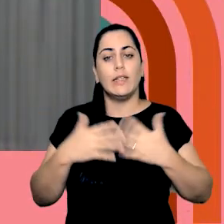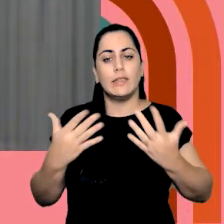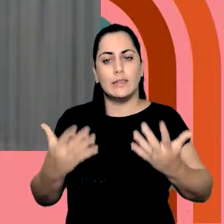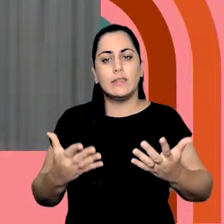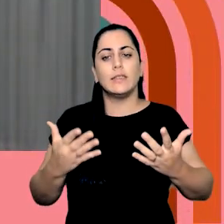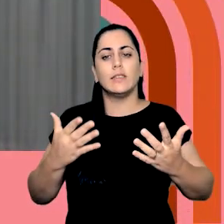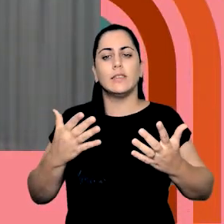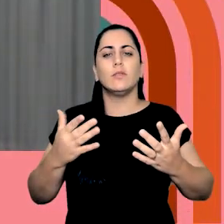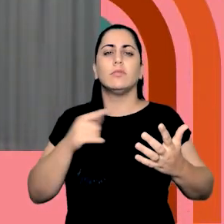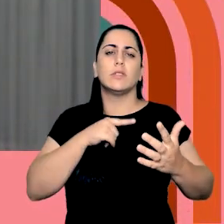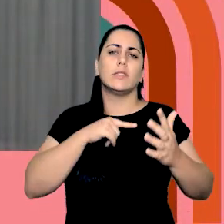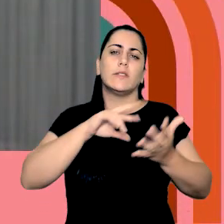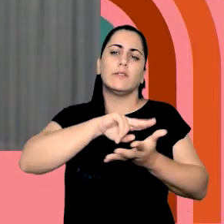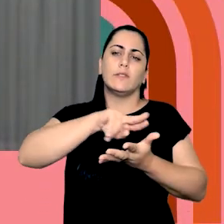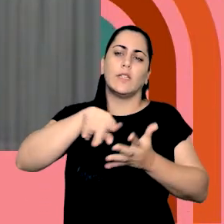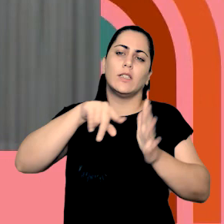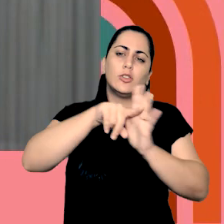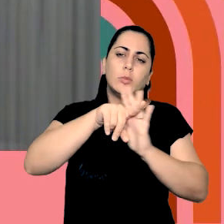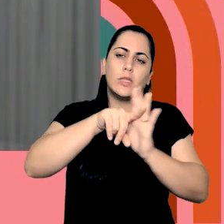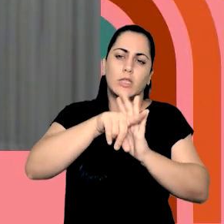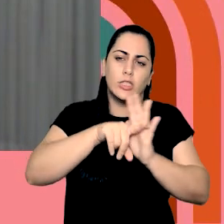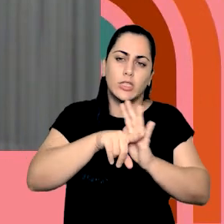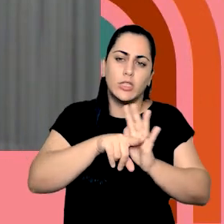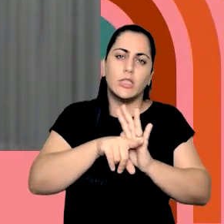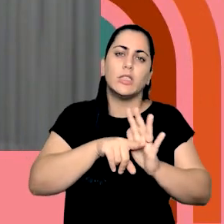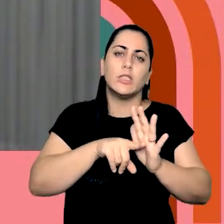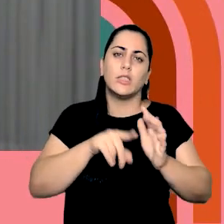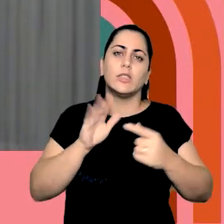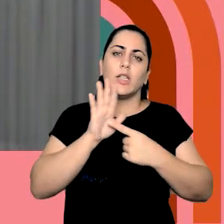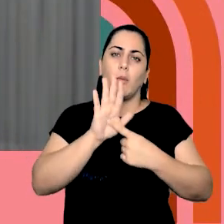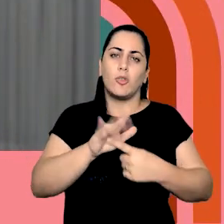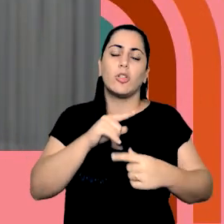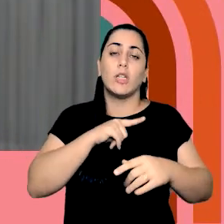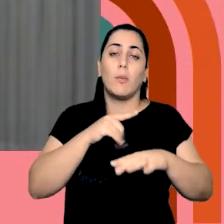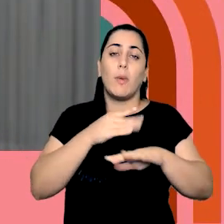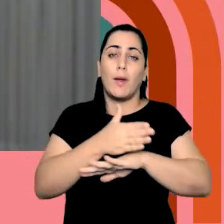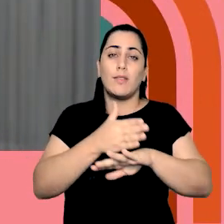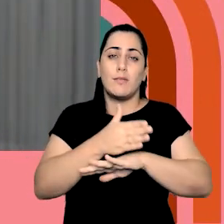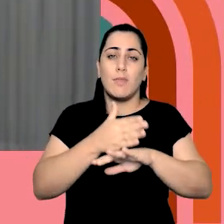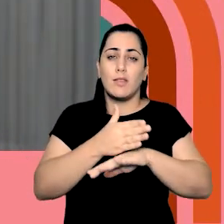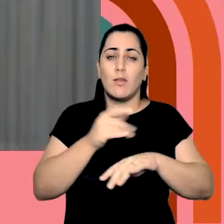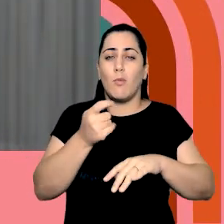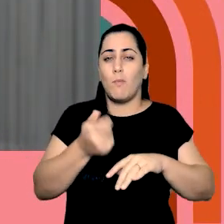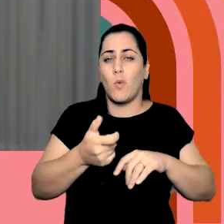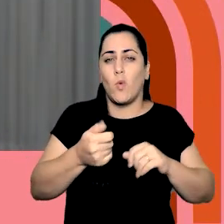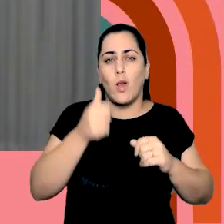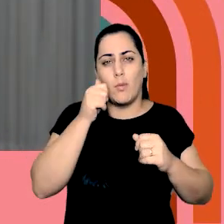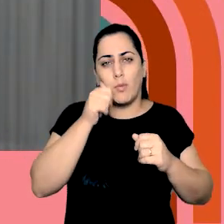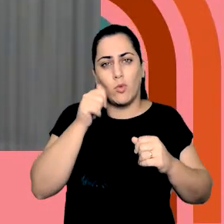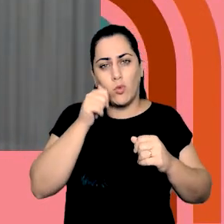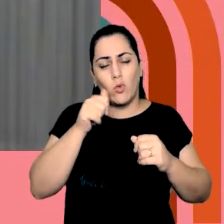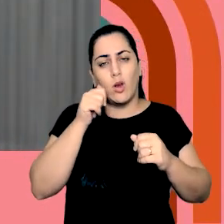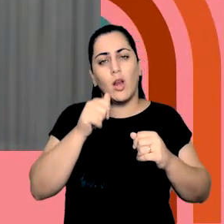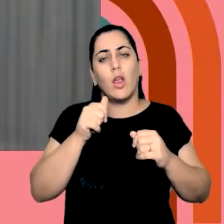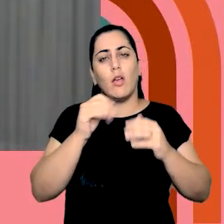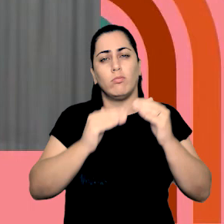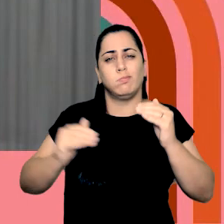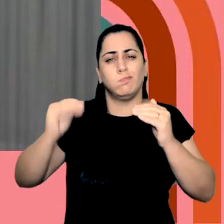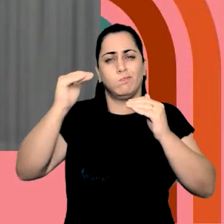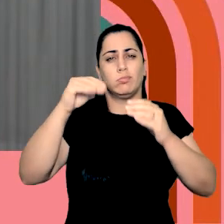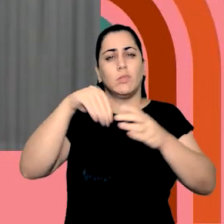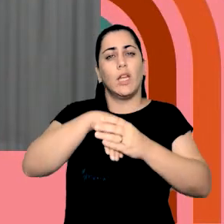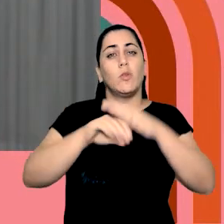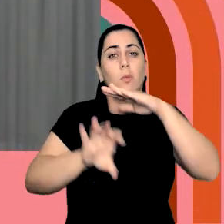várias pesquisas indicam que nós temos uma participação feminina muito mais baixa em cargos de alto escalão de